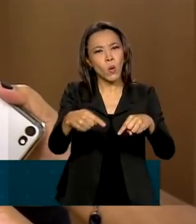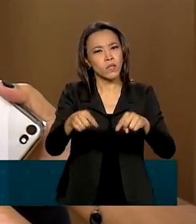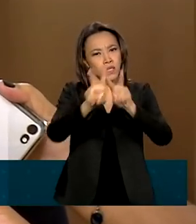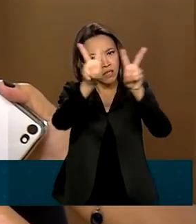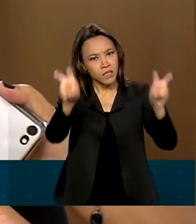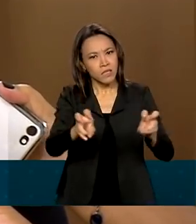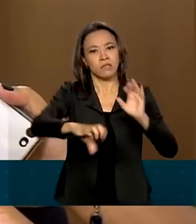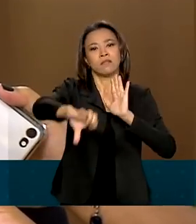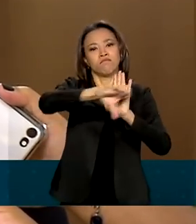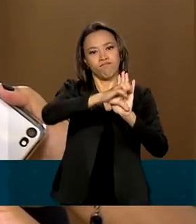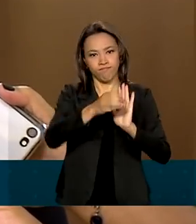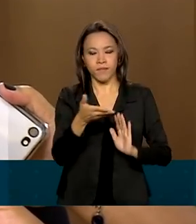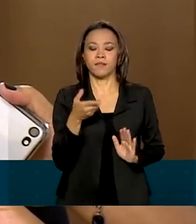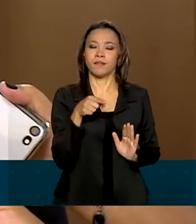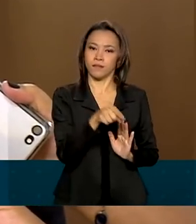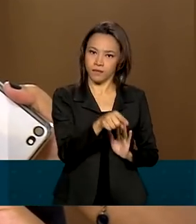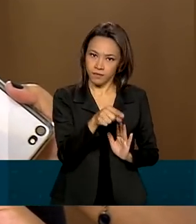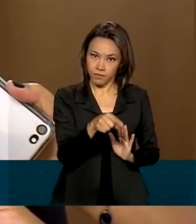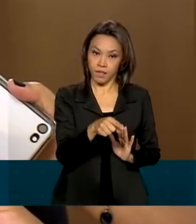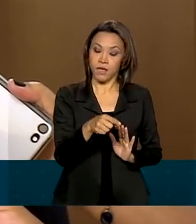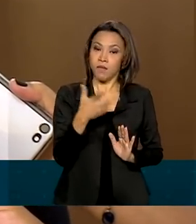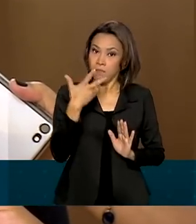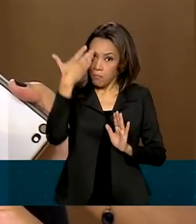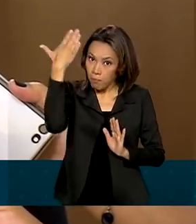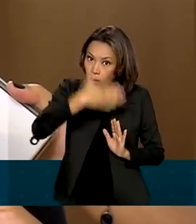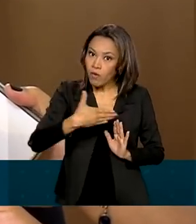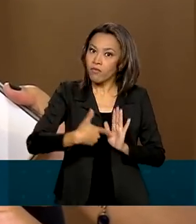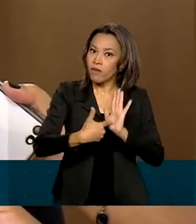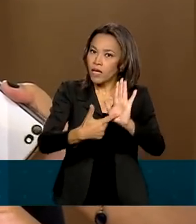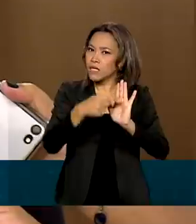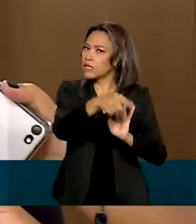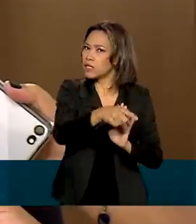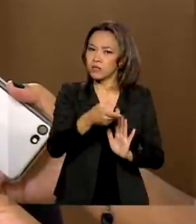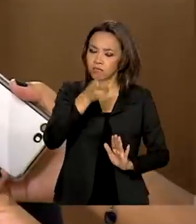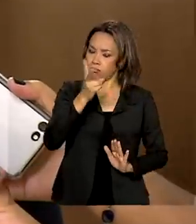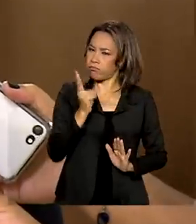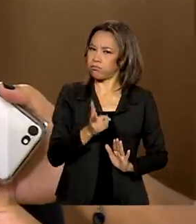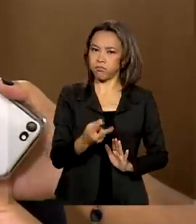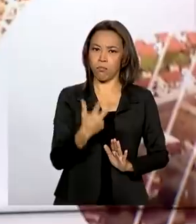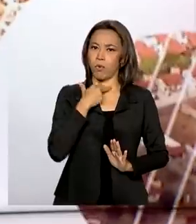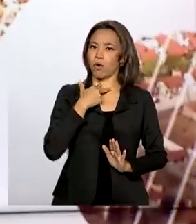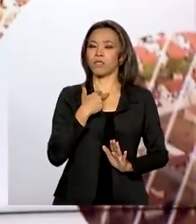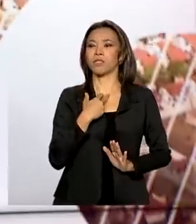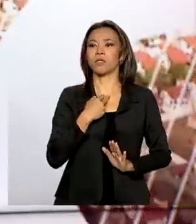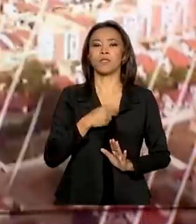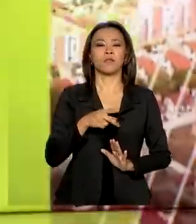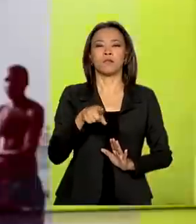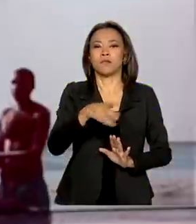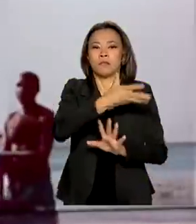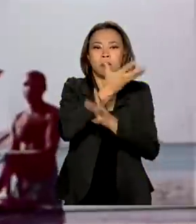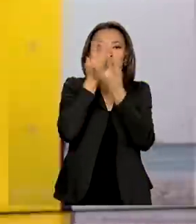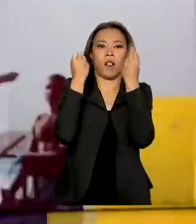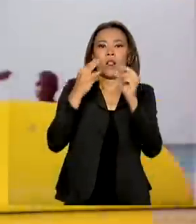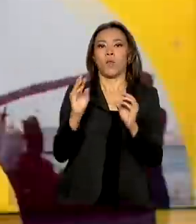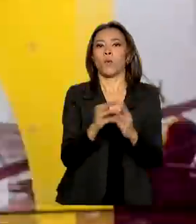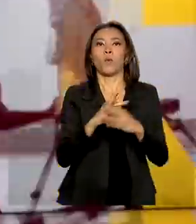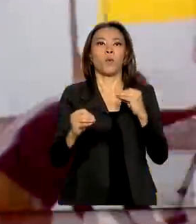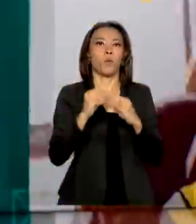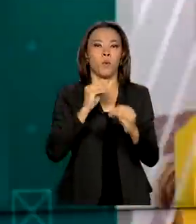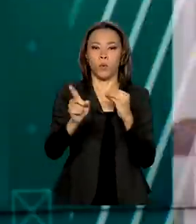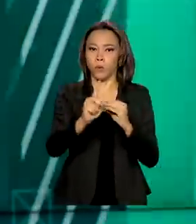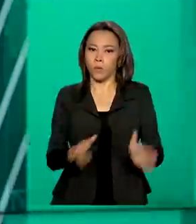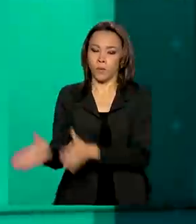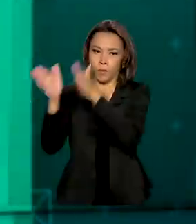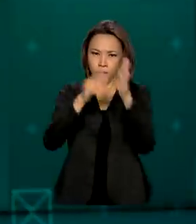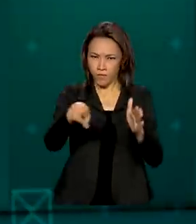a partir de um esforço concentrado, a gente mostrar que esse tipo de crime jamais vai permanecer na impunidade. Muita gente não sabe, mas